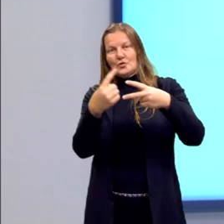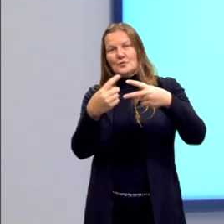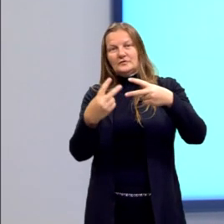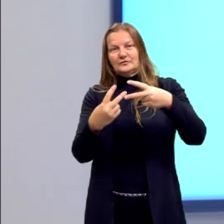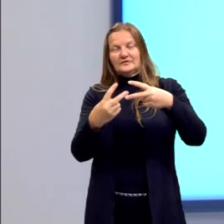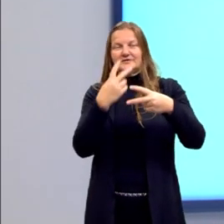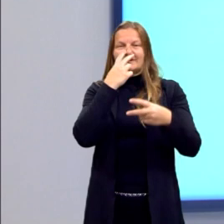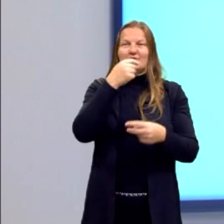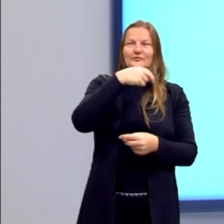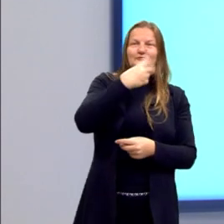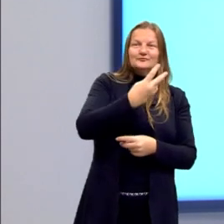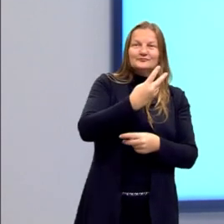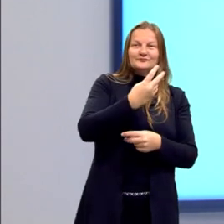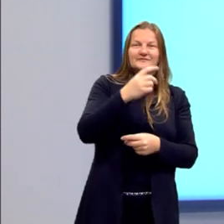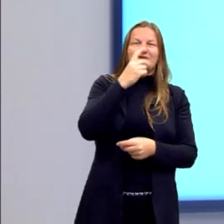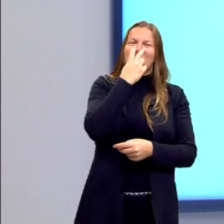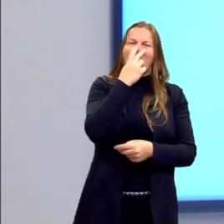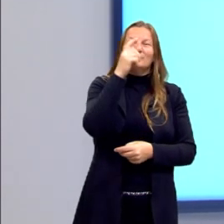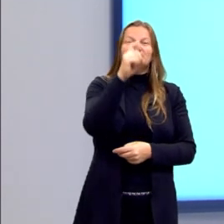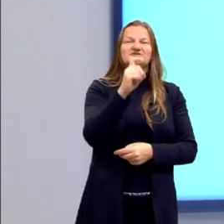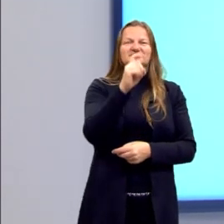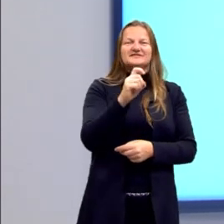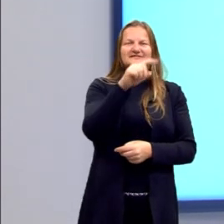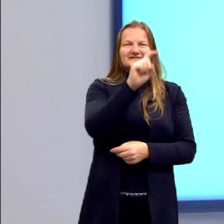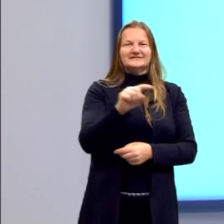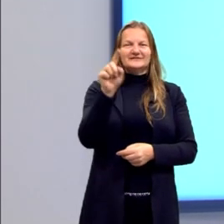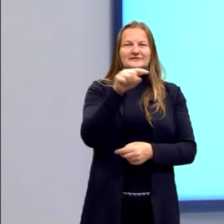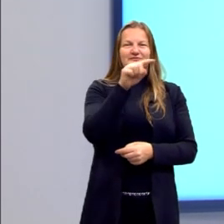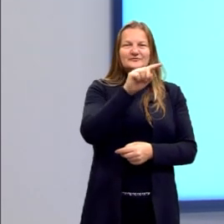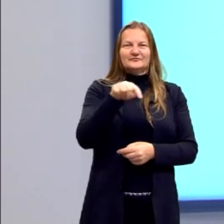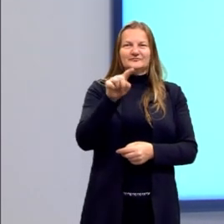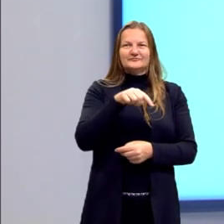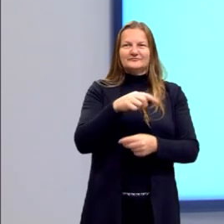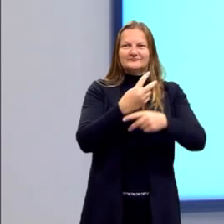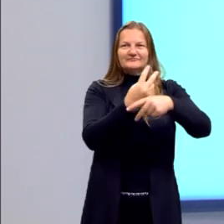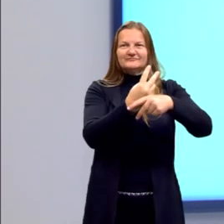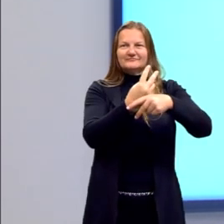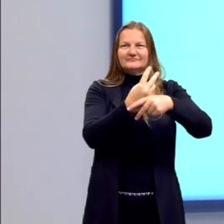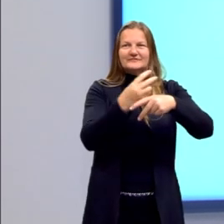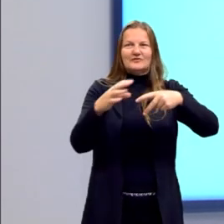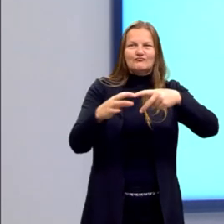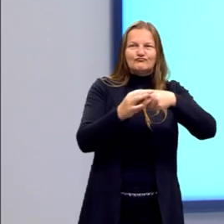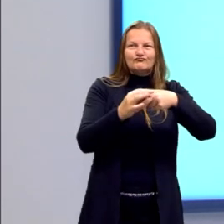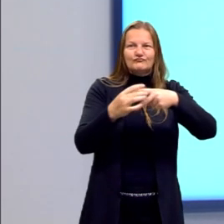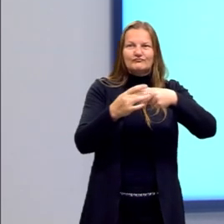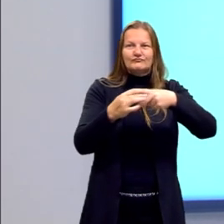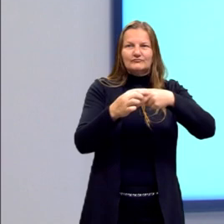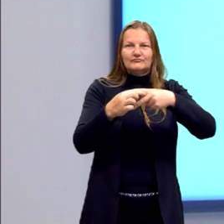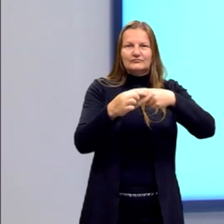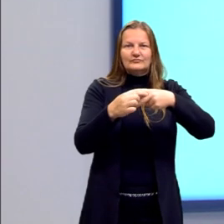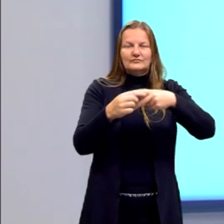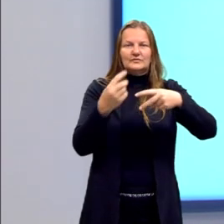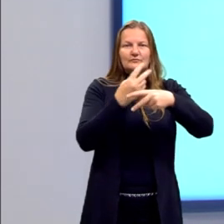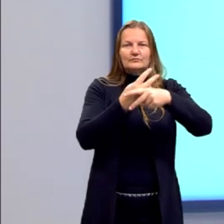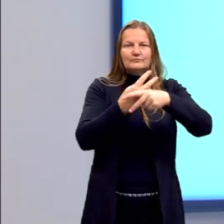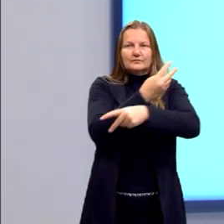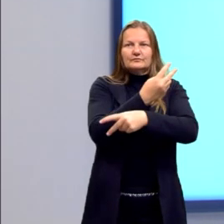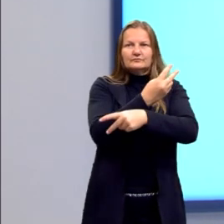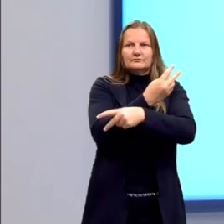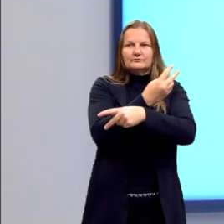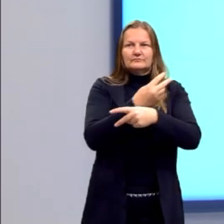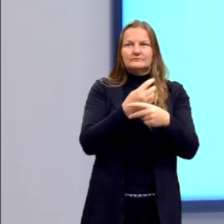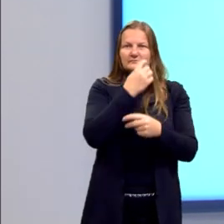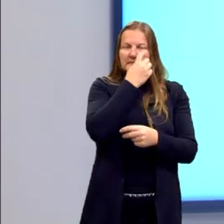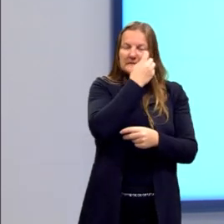de X, tá? Então, ele vai conectar essas cromátides e permitir dividir o cromossomo naqueles